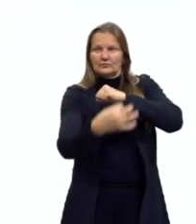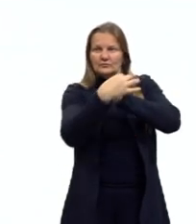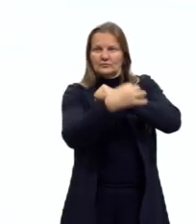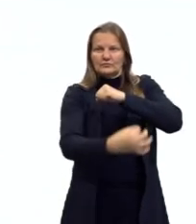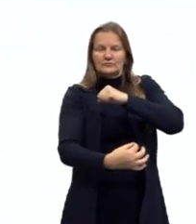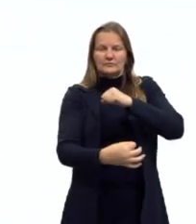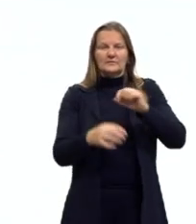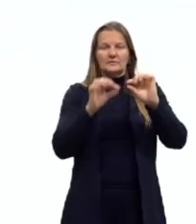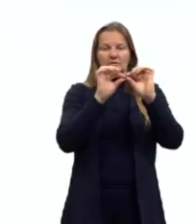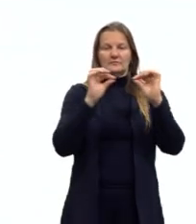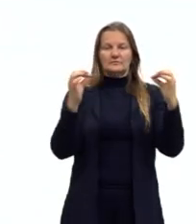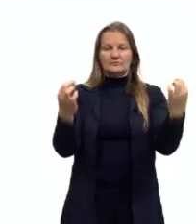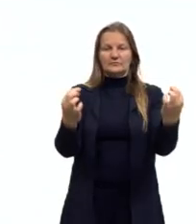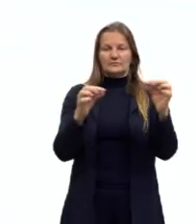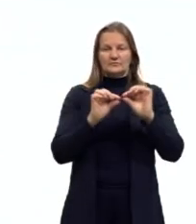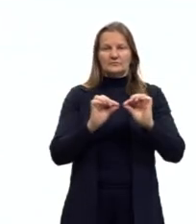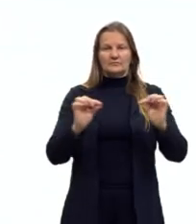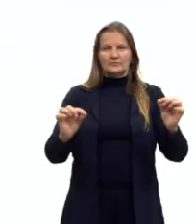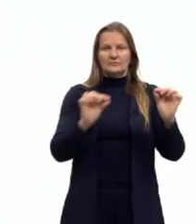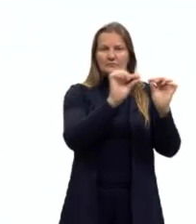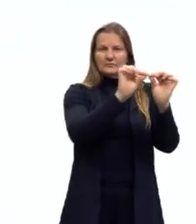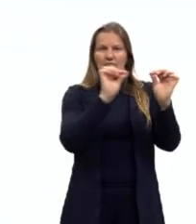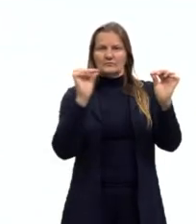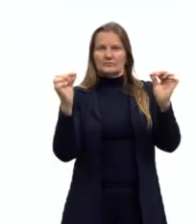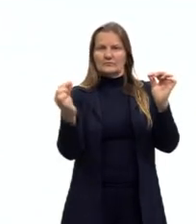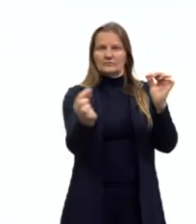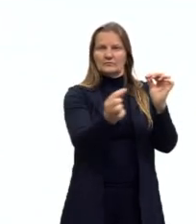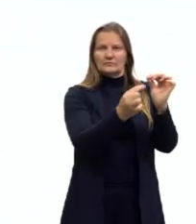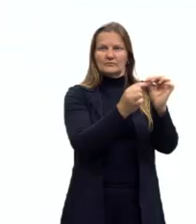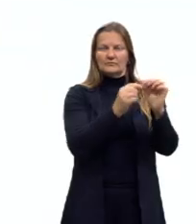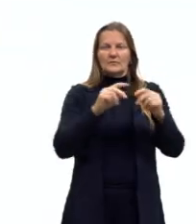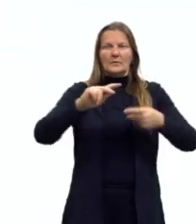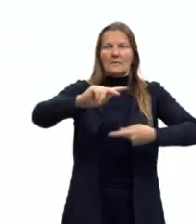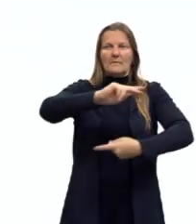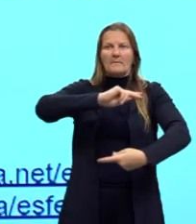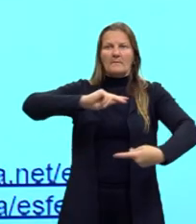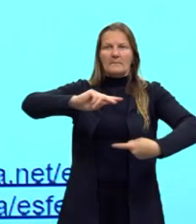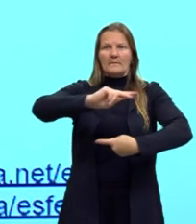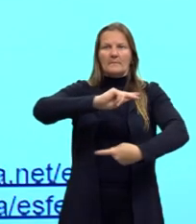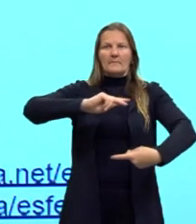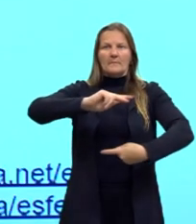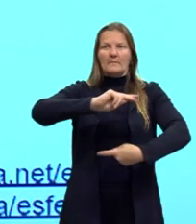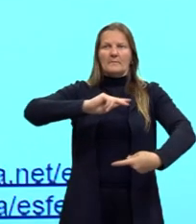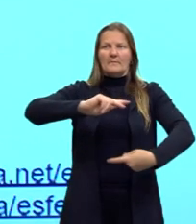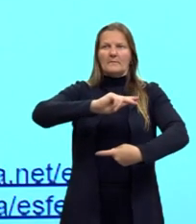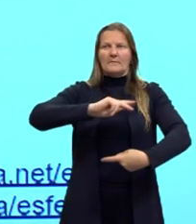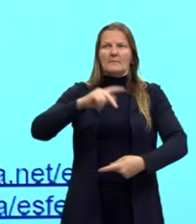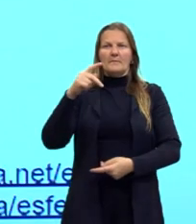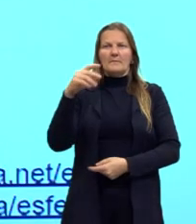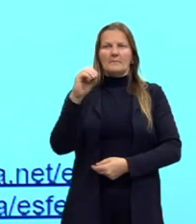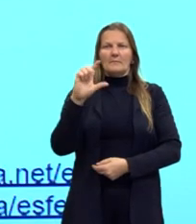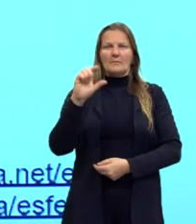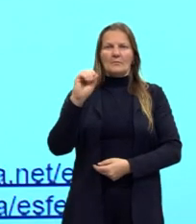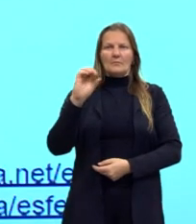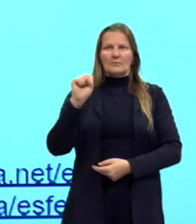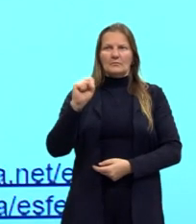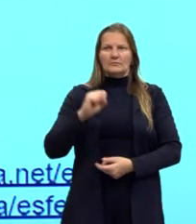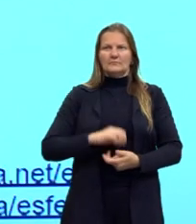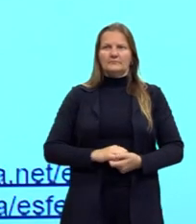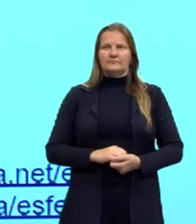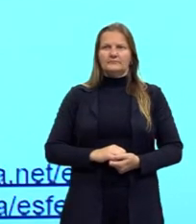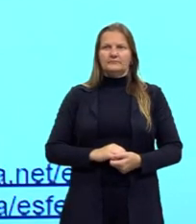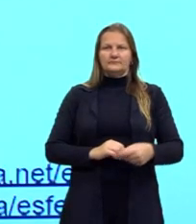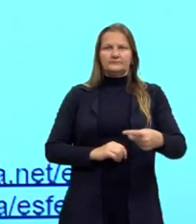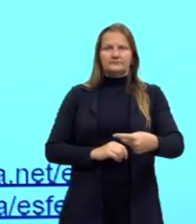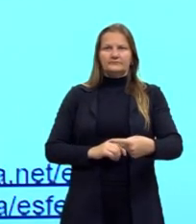nossa figura tridimensional. Os polos aqui no desenho da esfera, eles estão representados